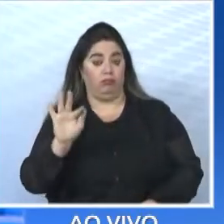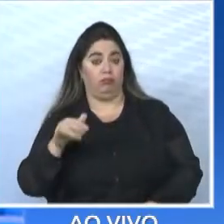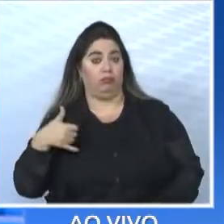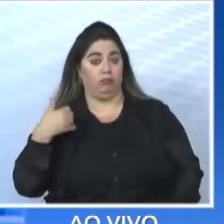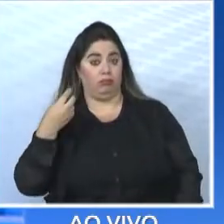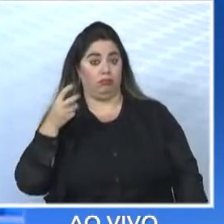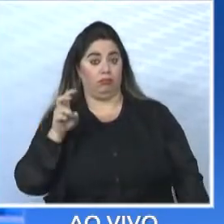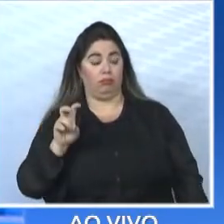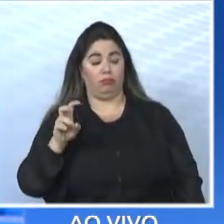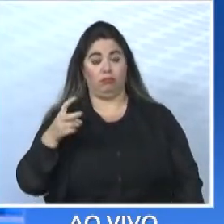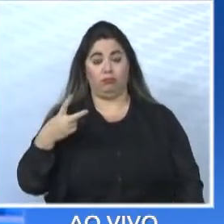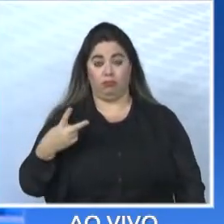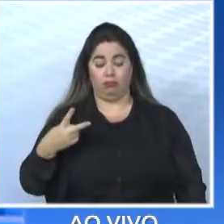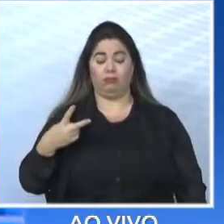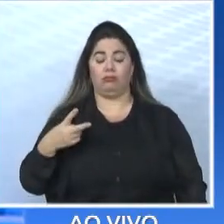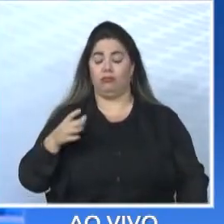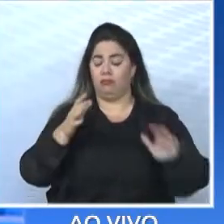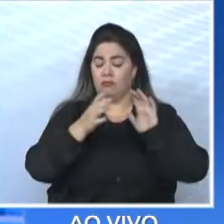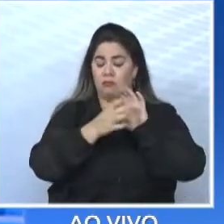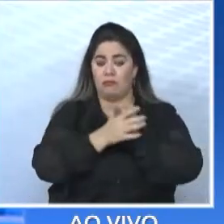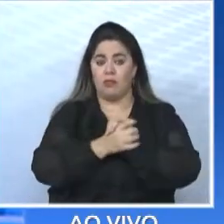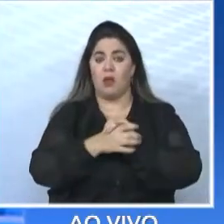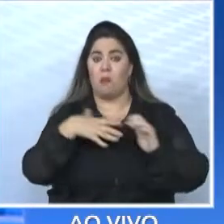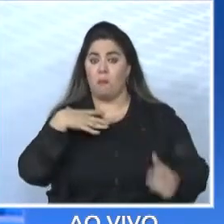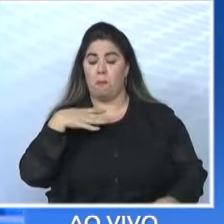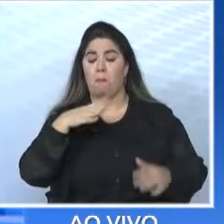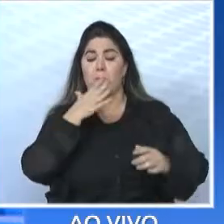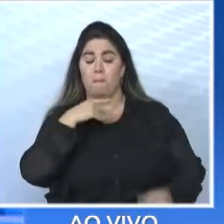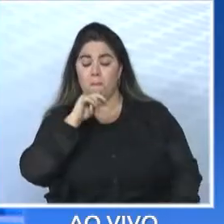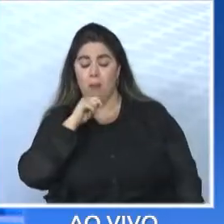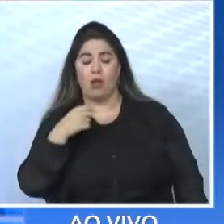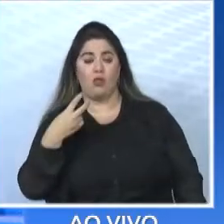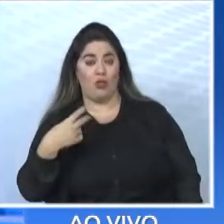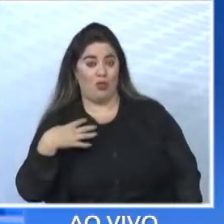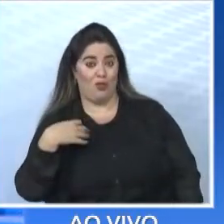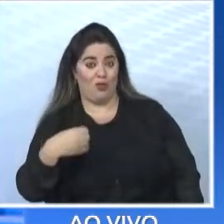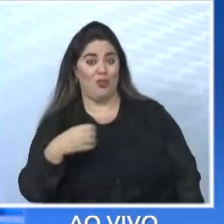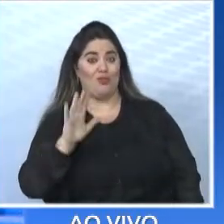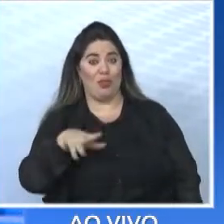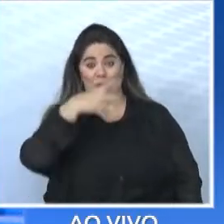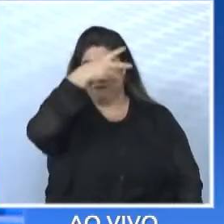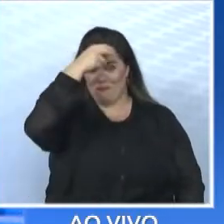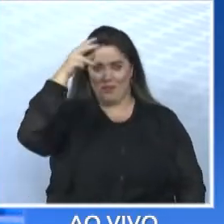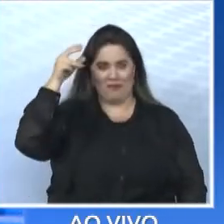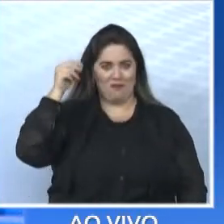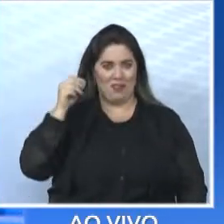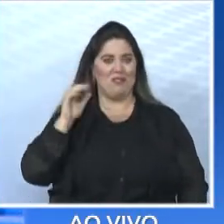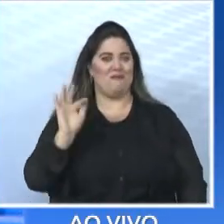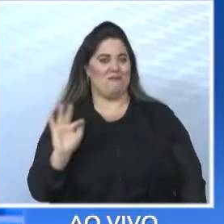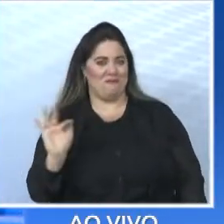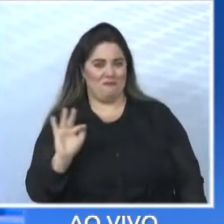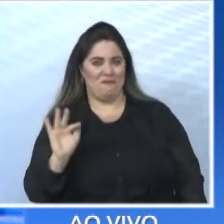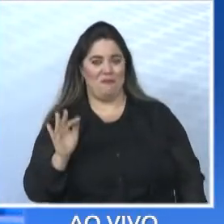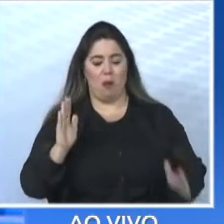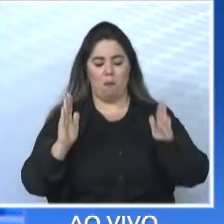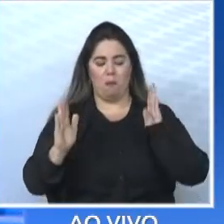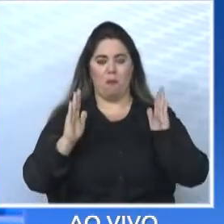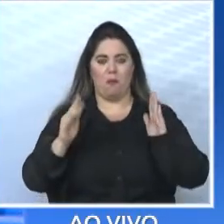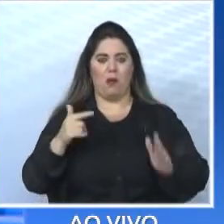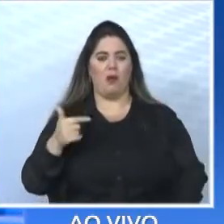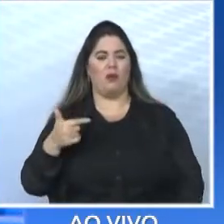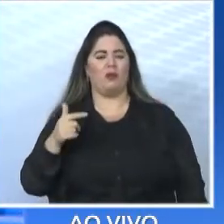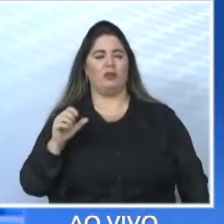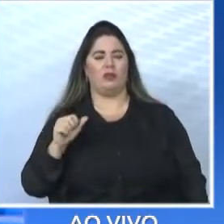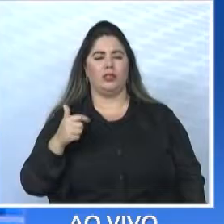casado, pai de dois filhos. Alexandre já foi prefeito de Franca por um mandato entre os anos de 2013 a 2016.